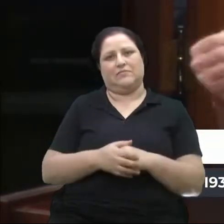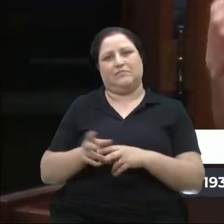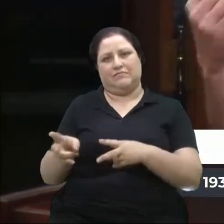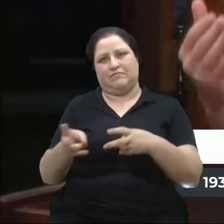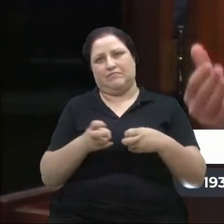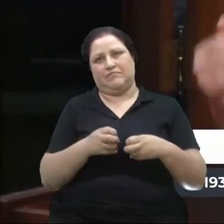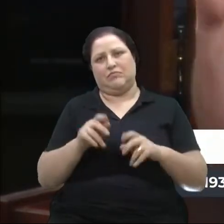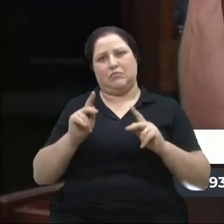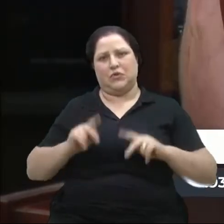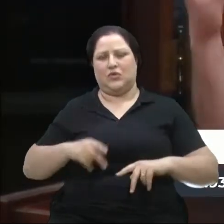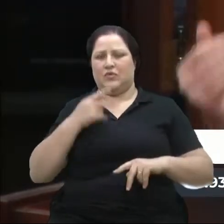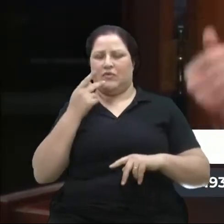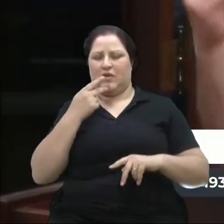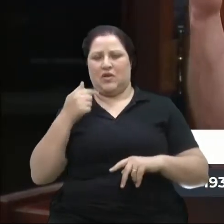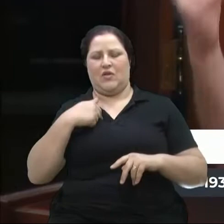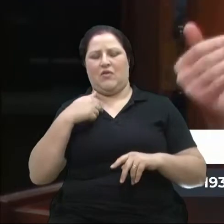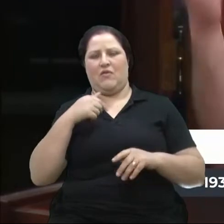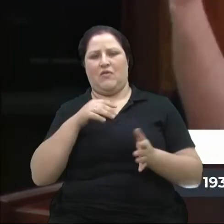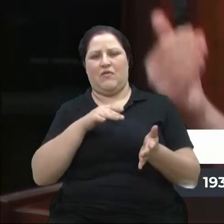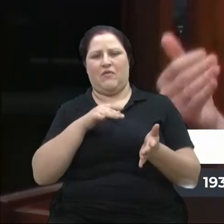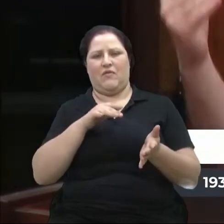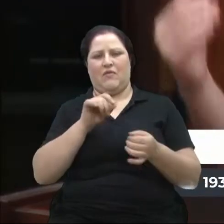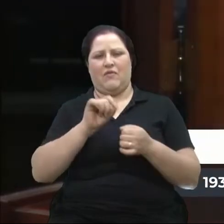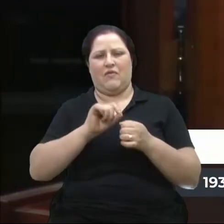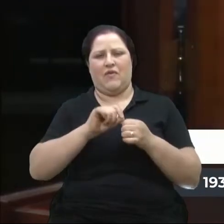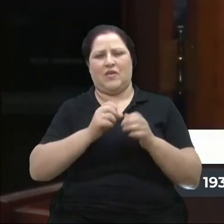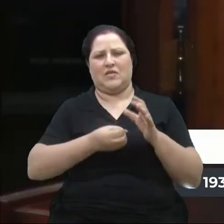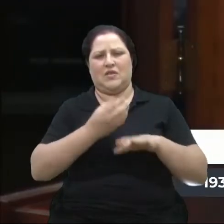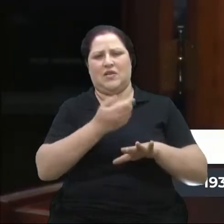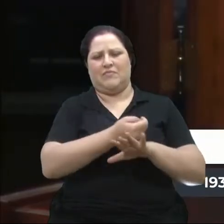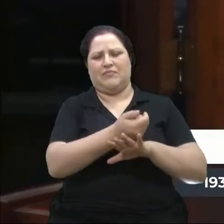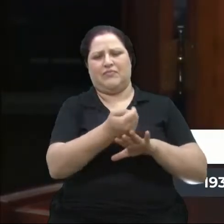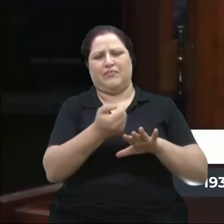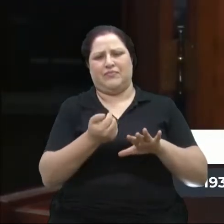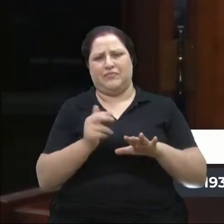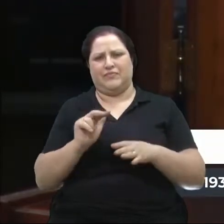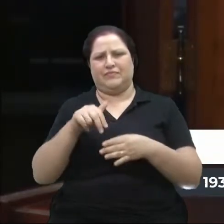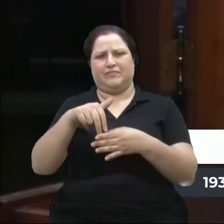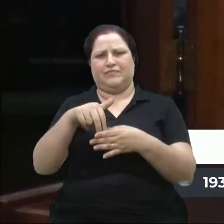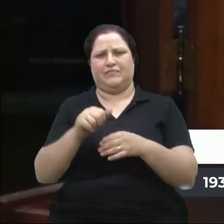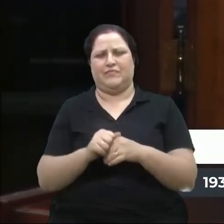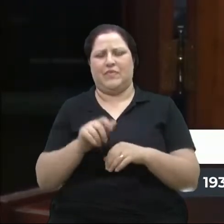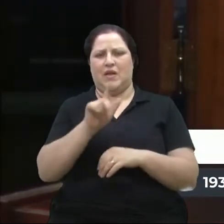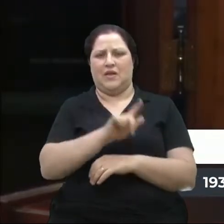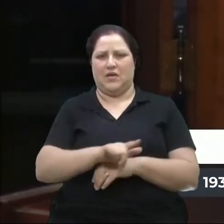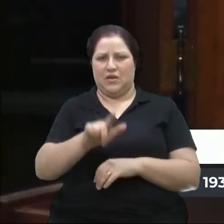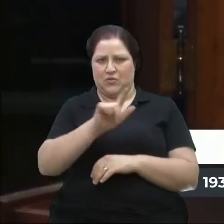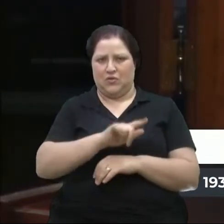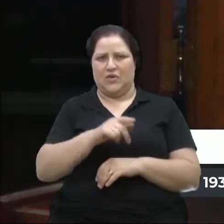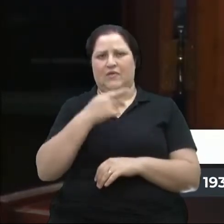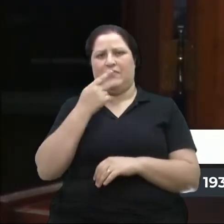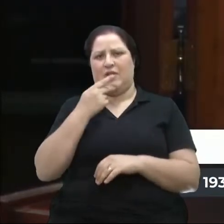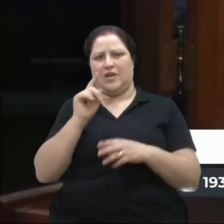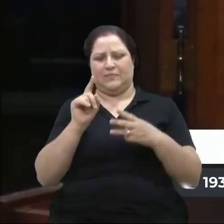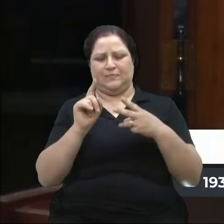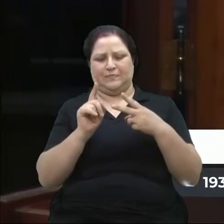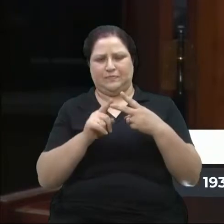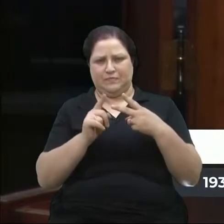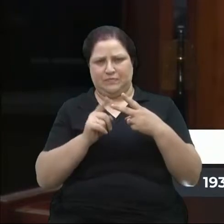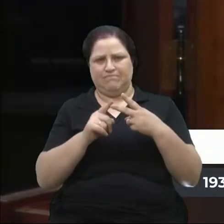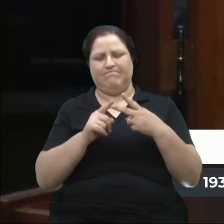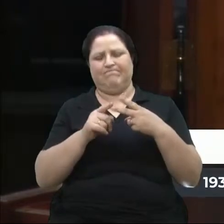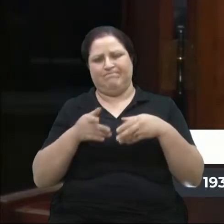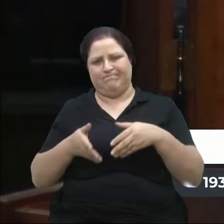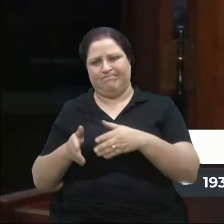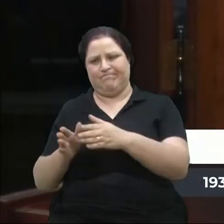faltado com a verdade e criado fake news ao subir aqui. Bom, na literatura, esta segunda alternativa diz